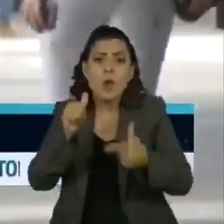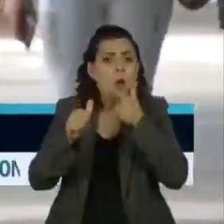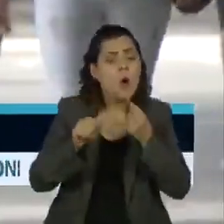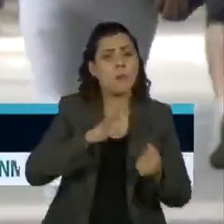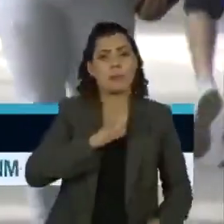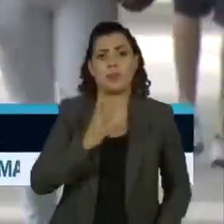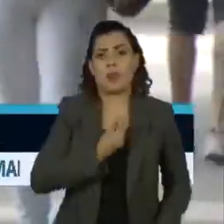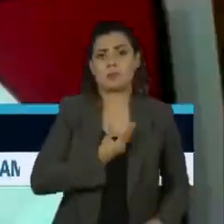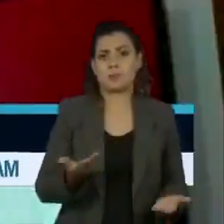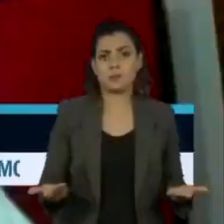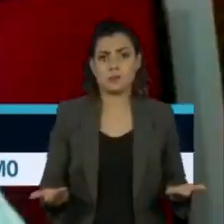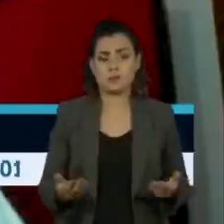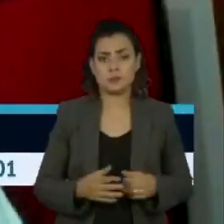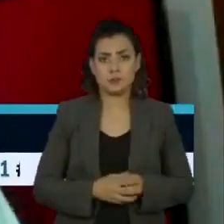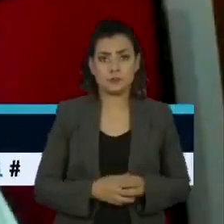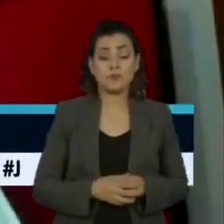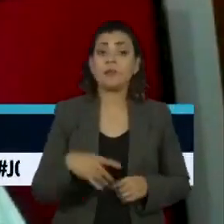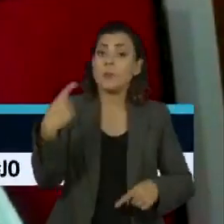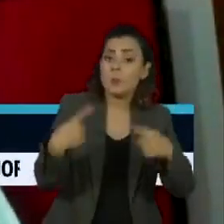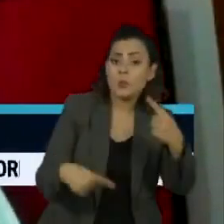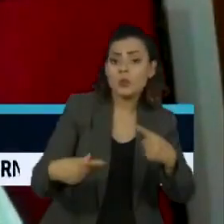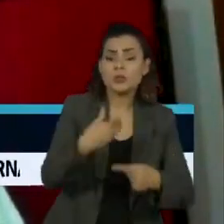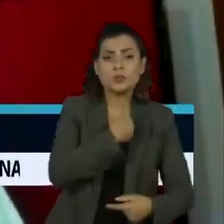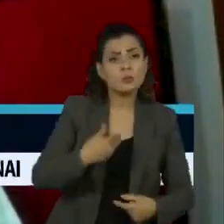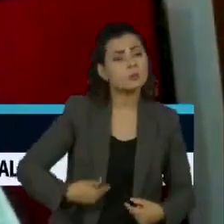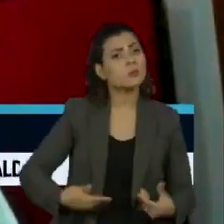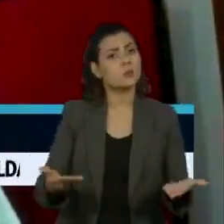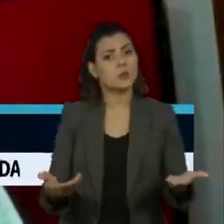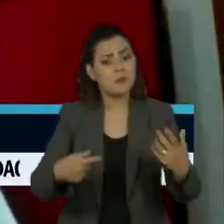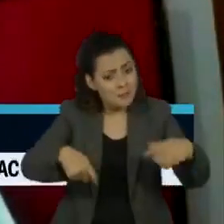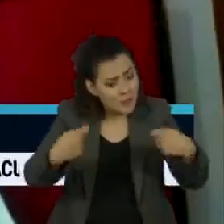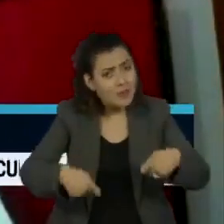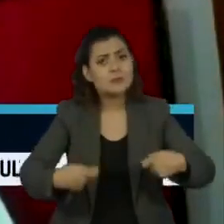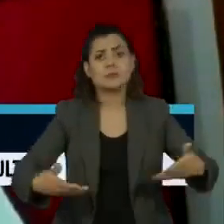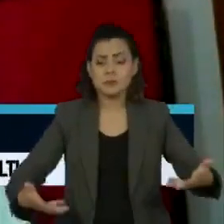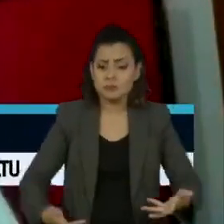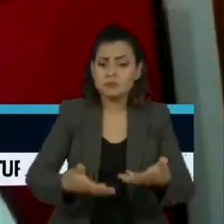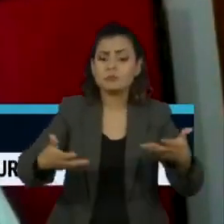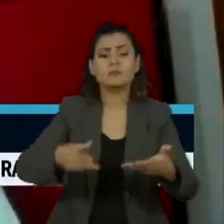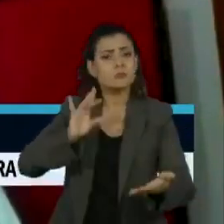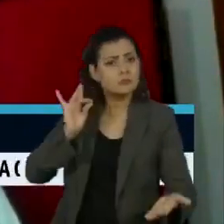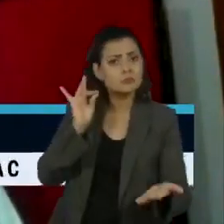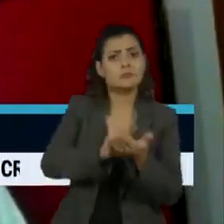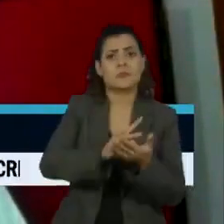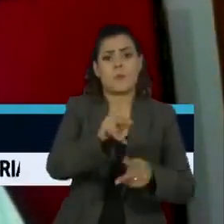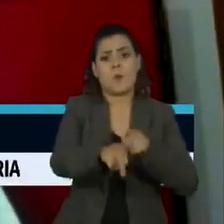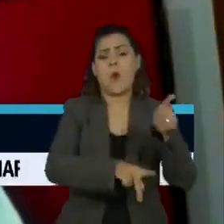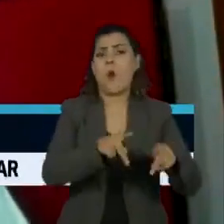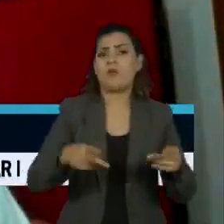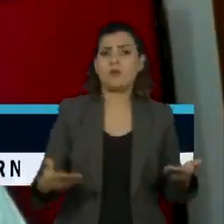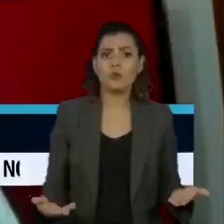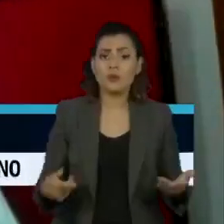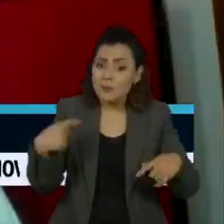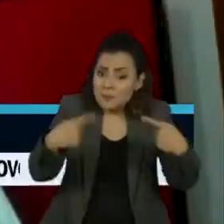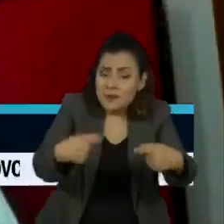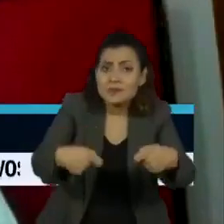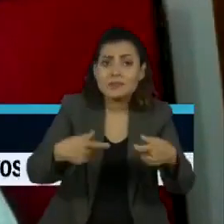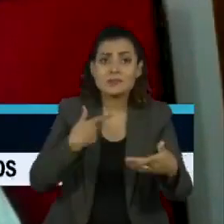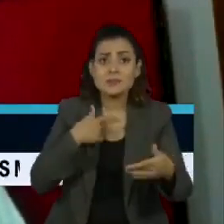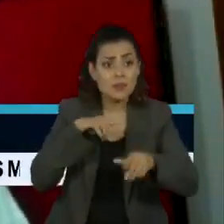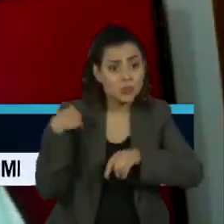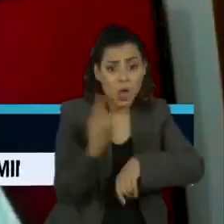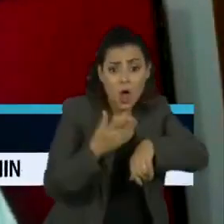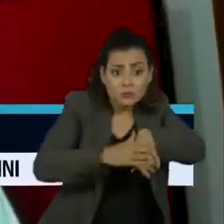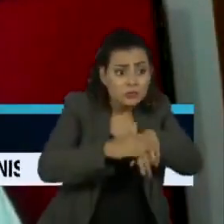mulheres da comunidade. As políticas públicas precisam, de fato, atingir essa população. Precisa chegar para